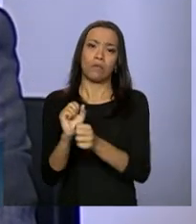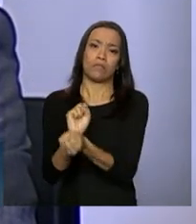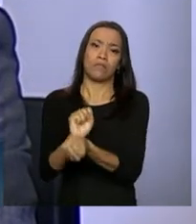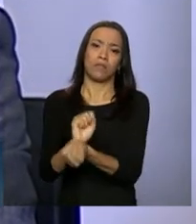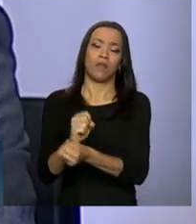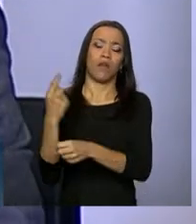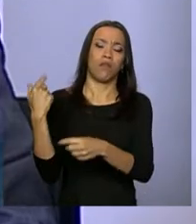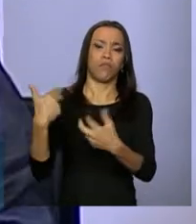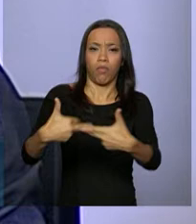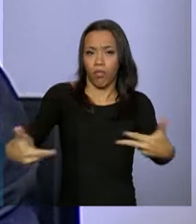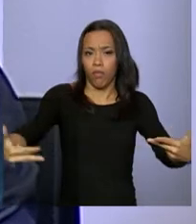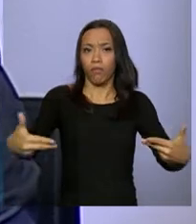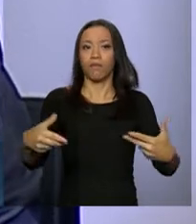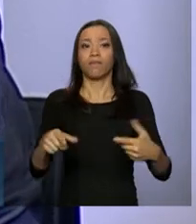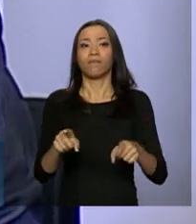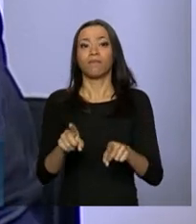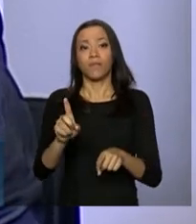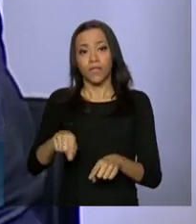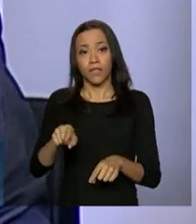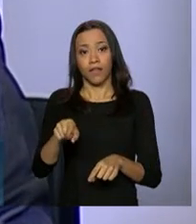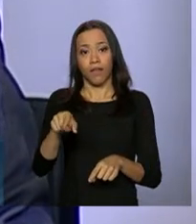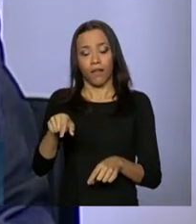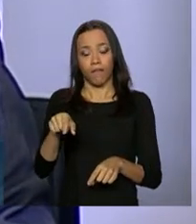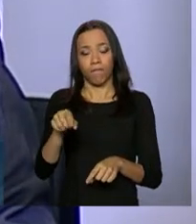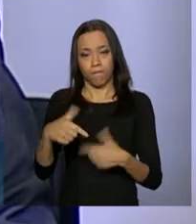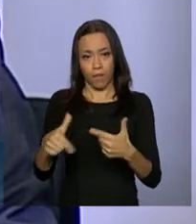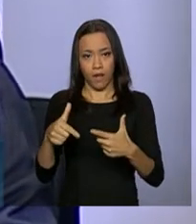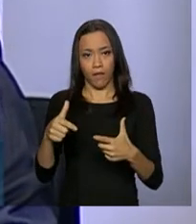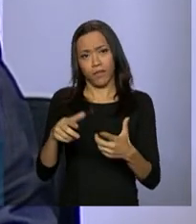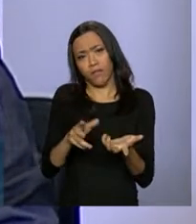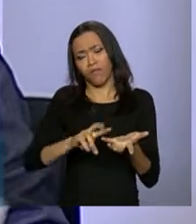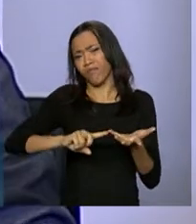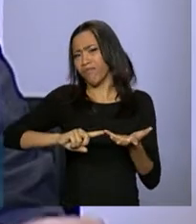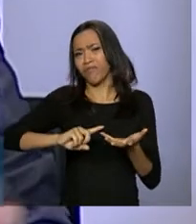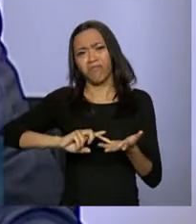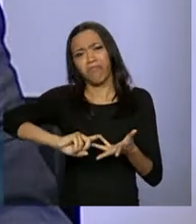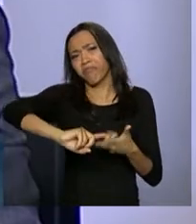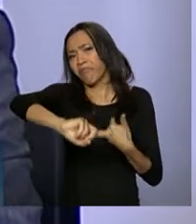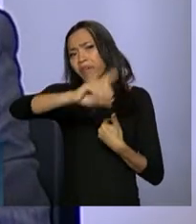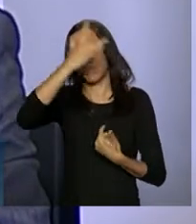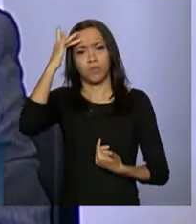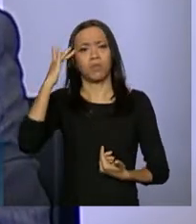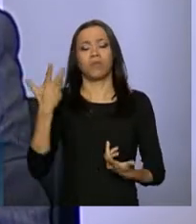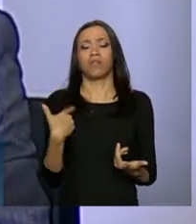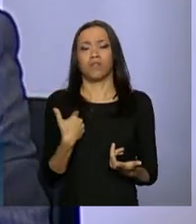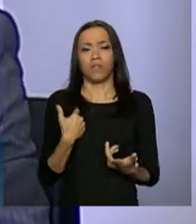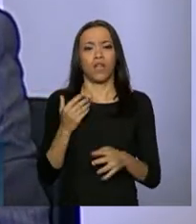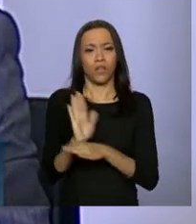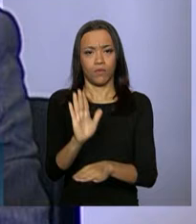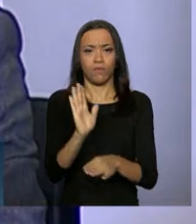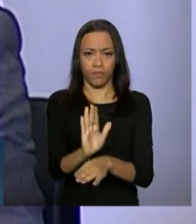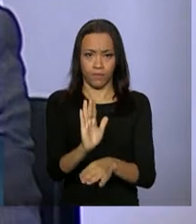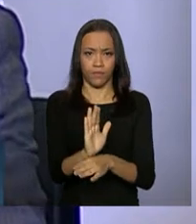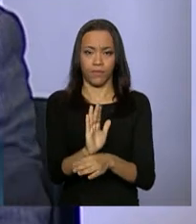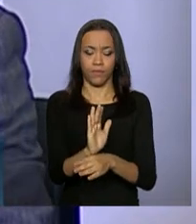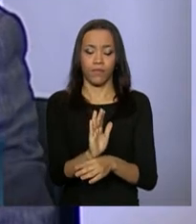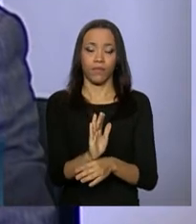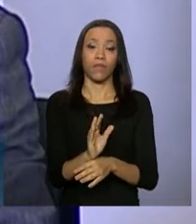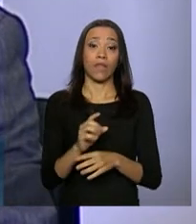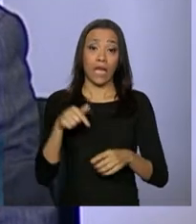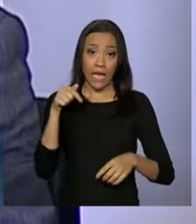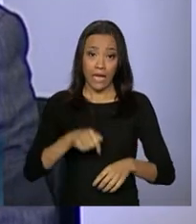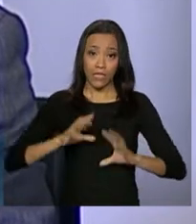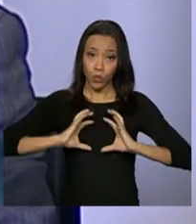chefe de divisão de erradicação no trabalho escravo, enfim, todos que contribuíram direta e indiretamente. O Grupo